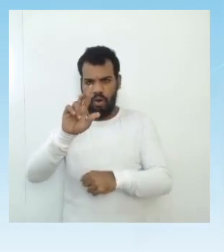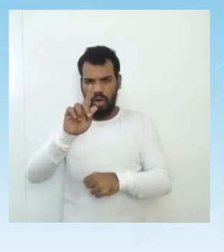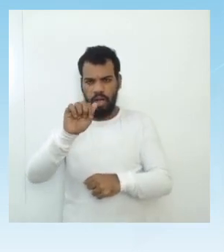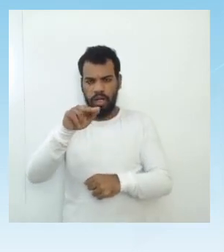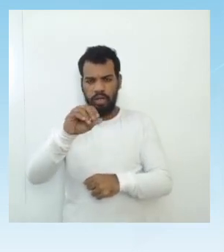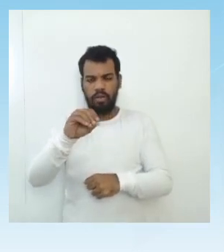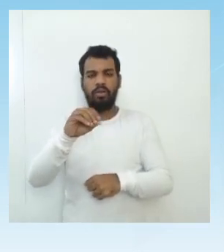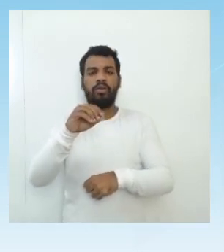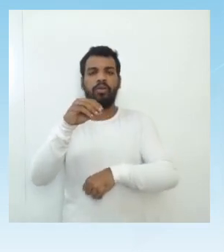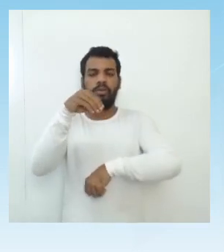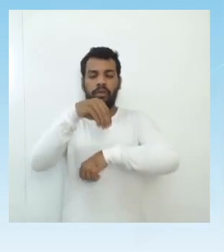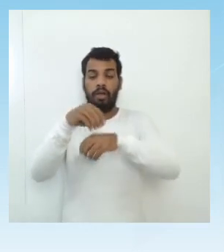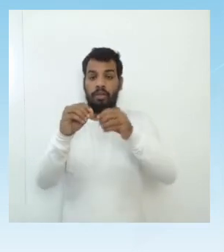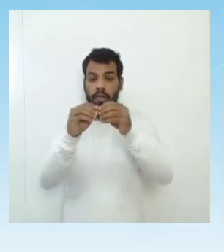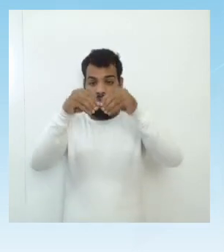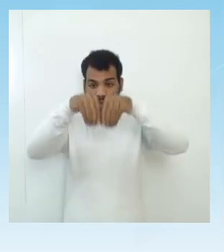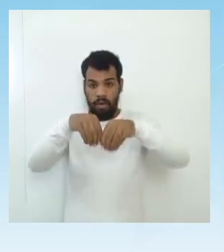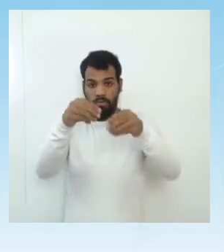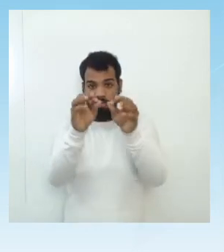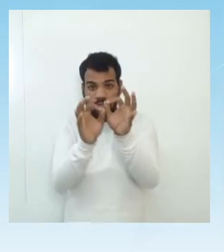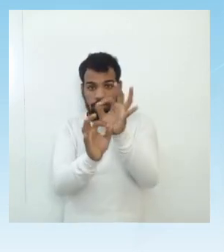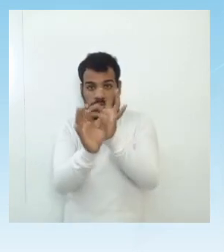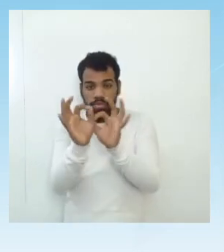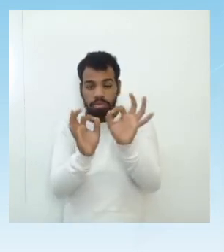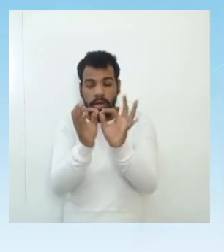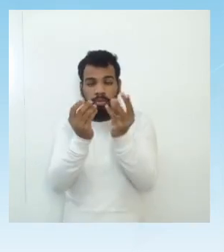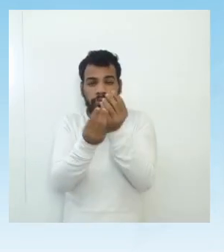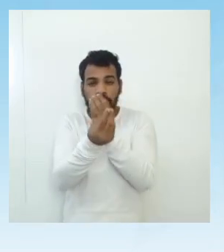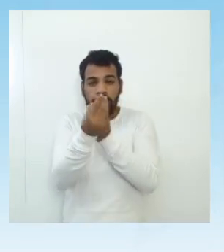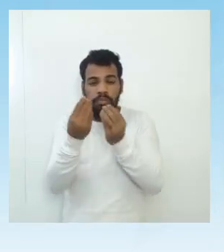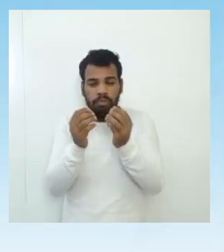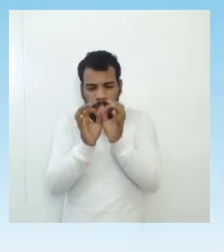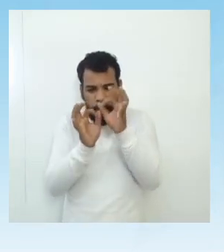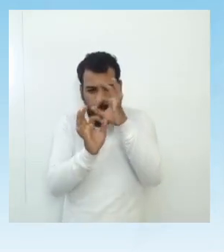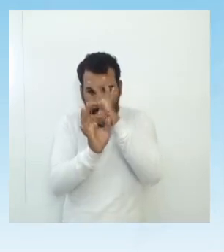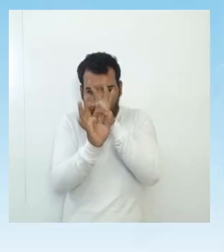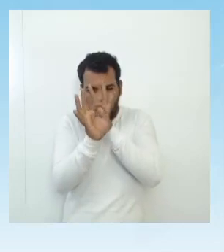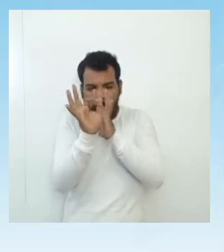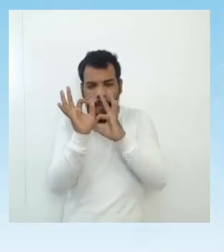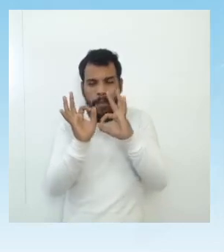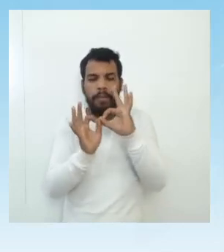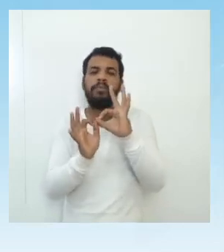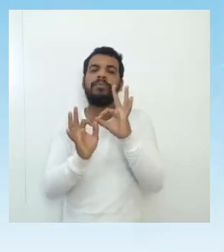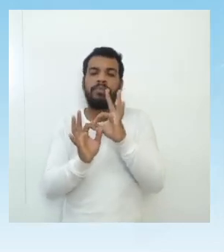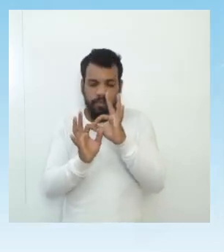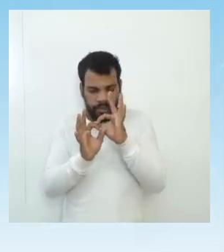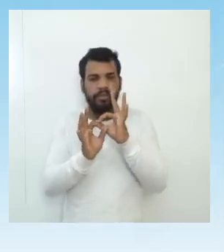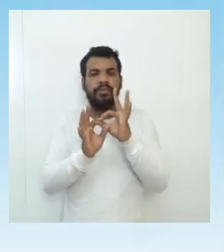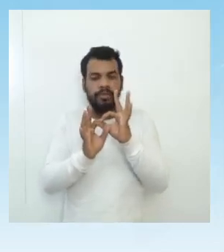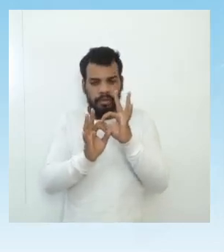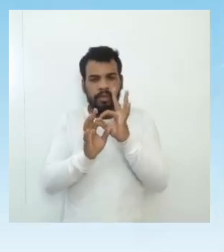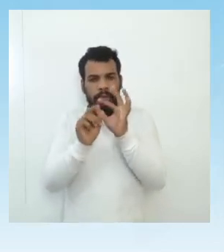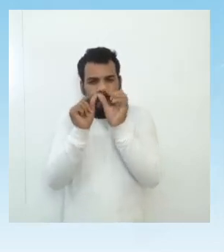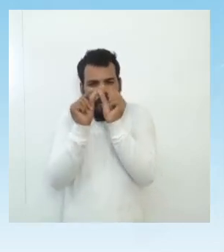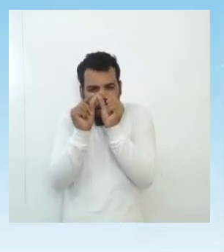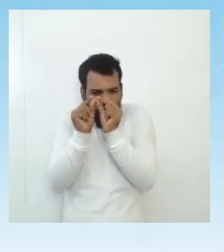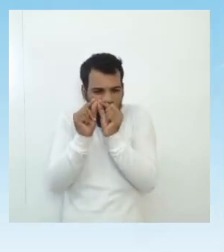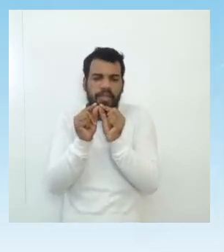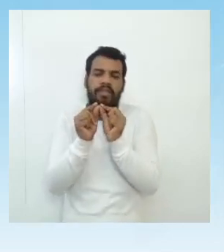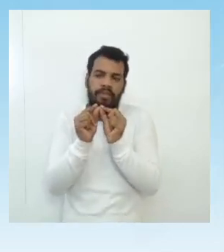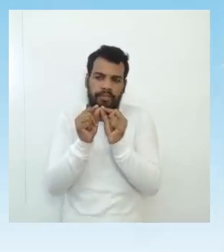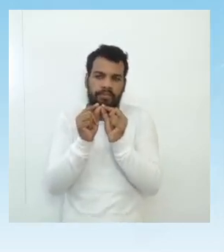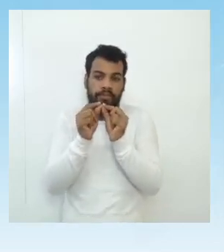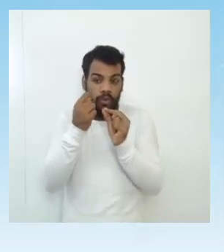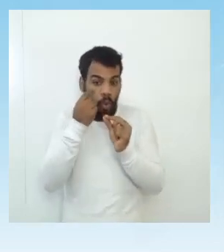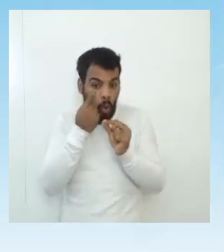cadeias de polímeros, que são macromoléculas compostas por estruturas menores, que a gente chama